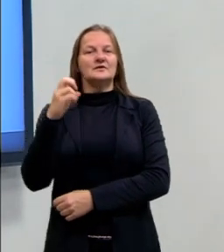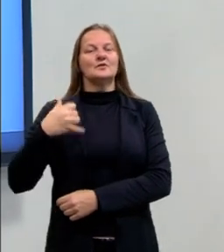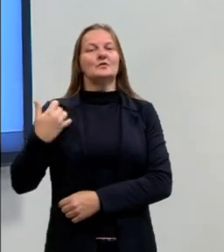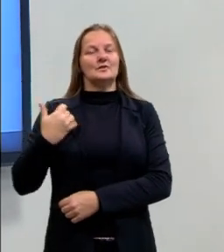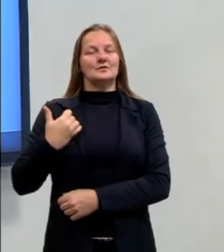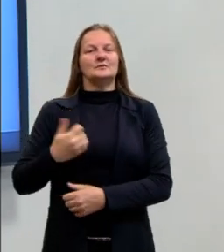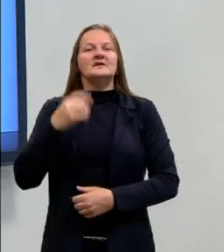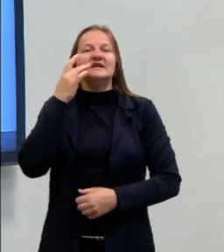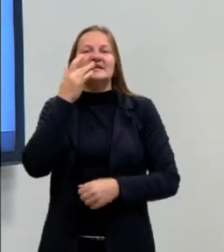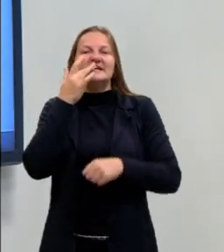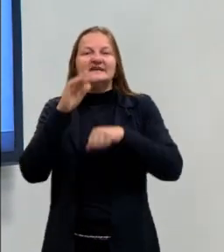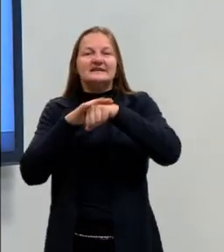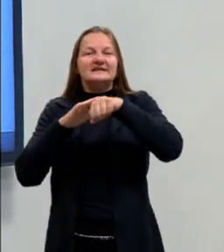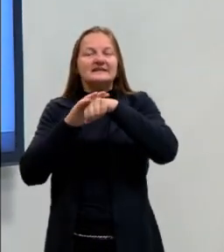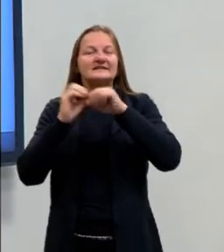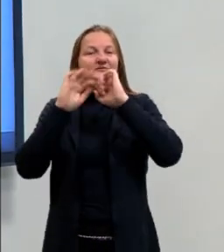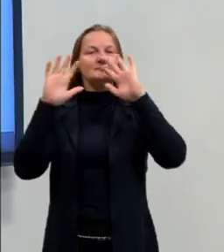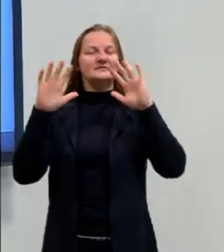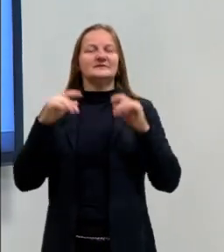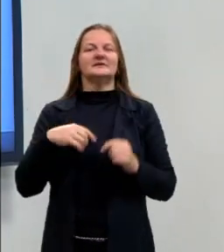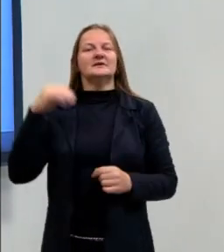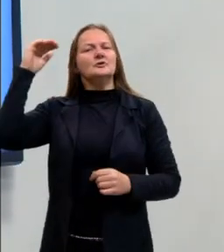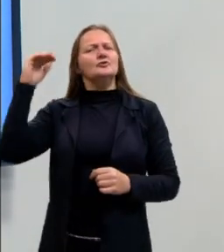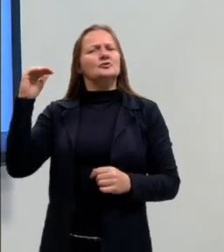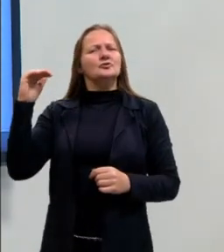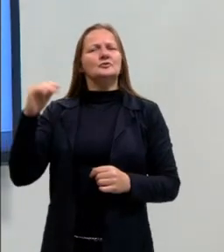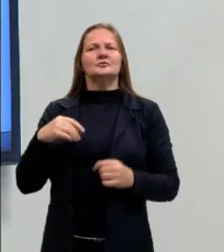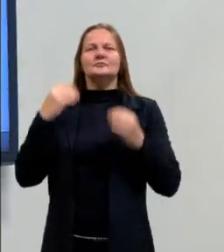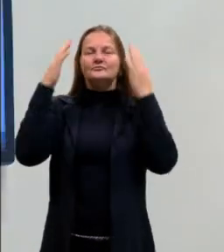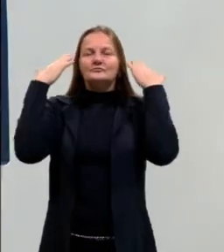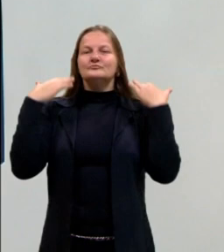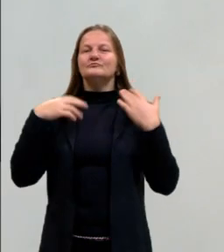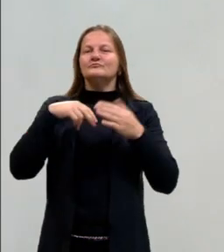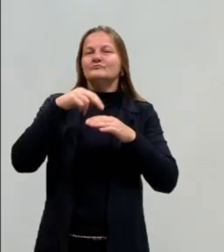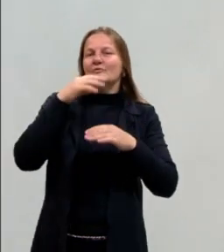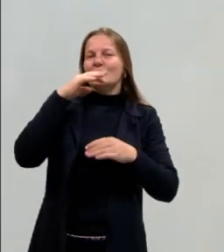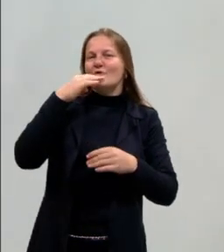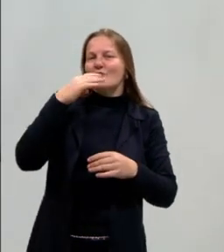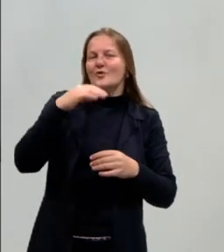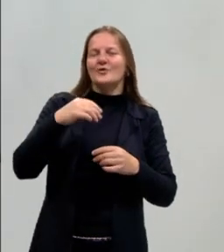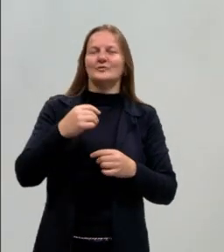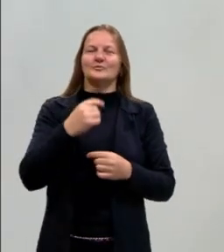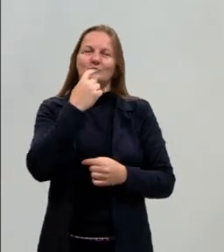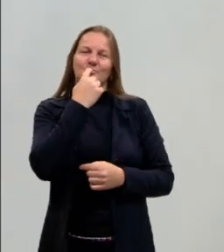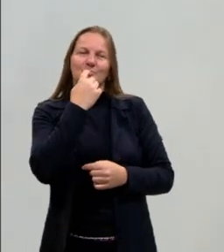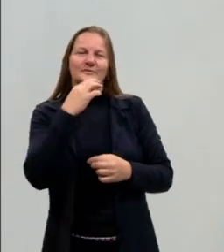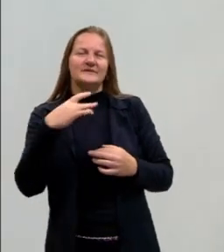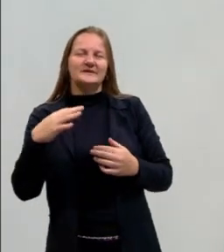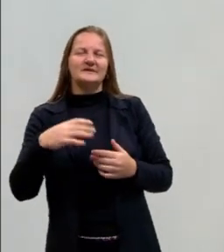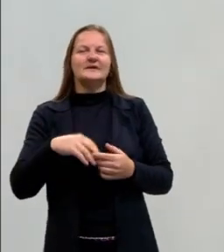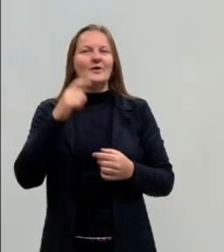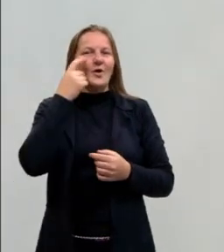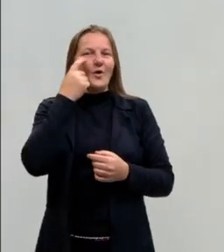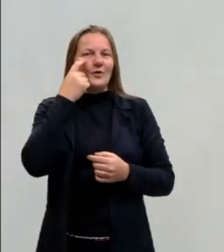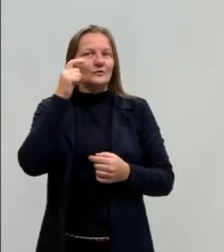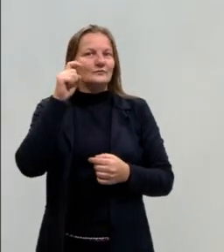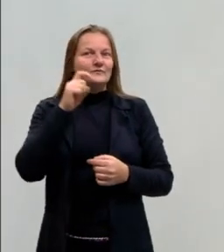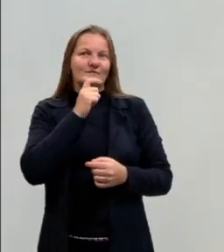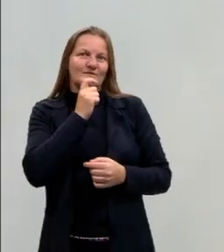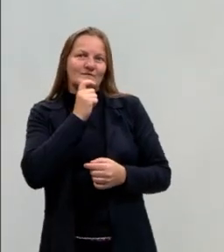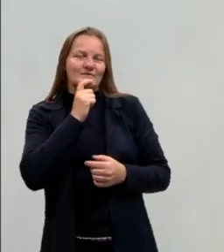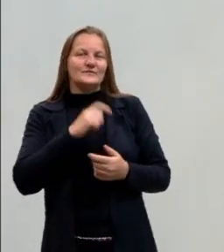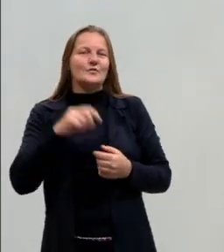branca, de baixa estatura, tenho os cabelos tingidos, um tom avermelhado, olho os verdes, uso óculos,